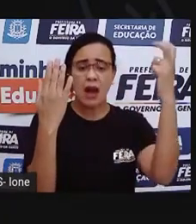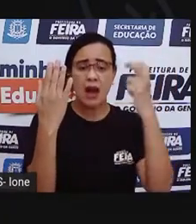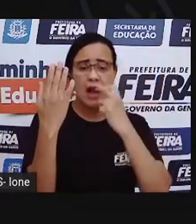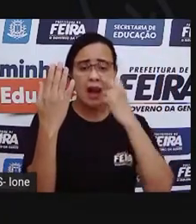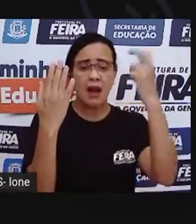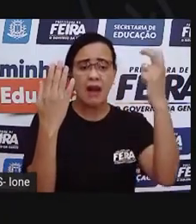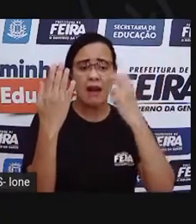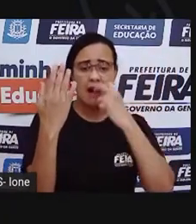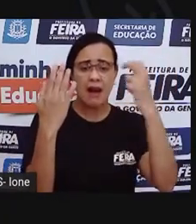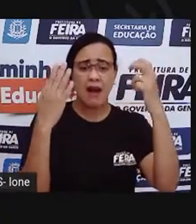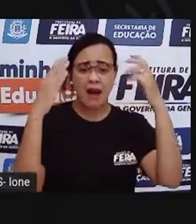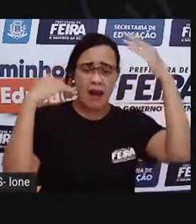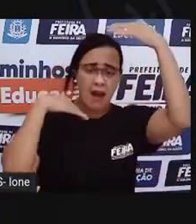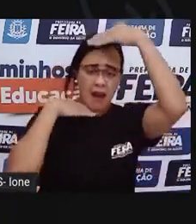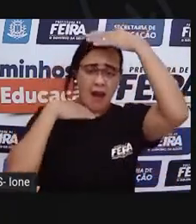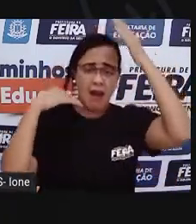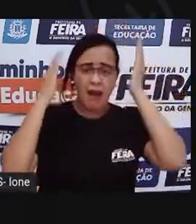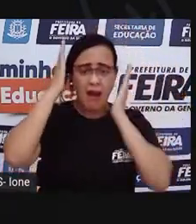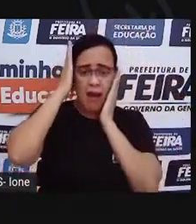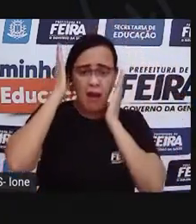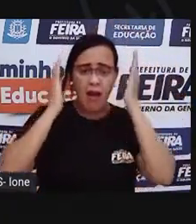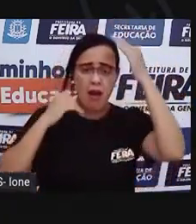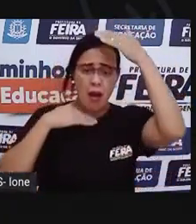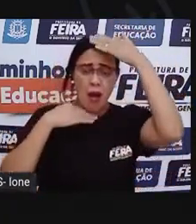minha cabeça está quadrada.